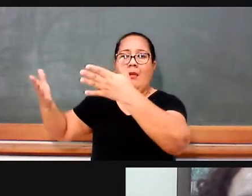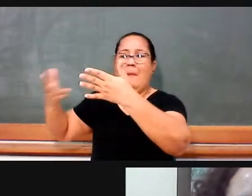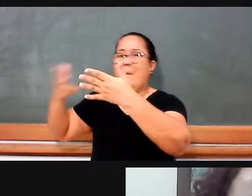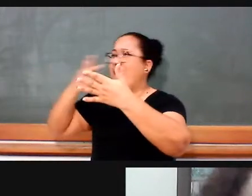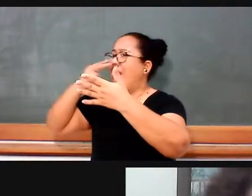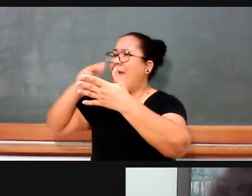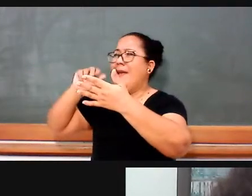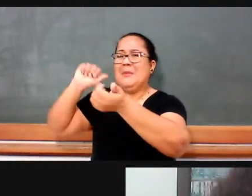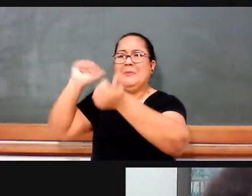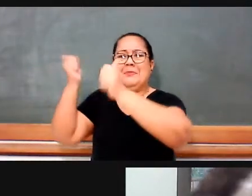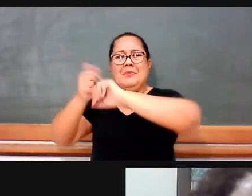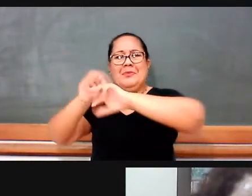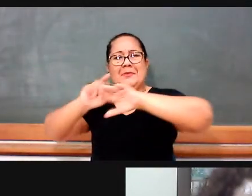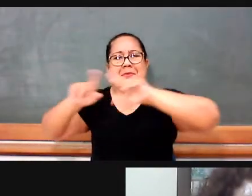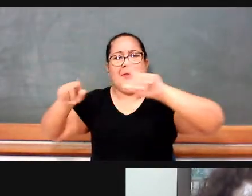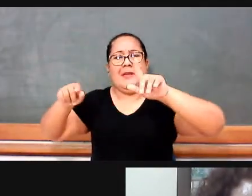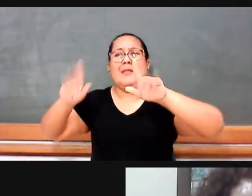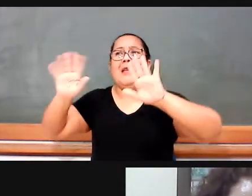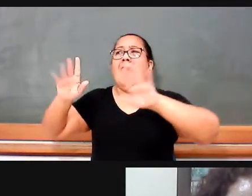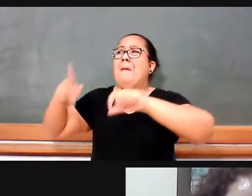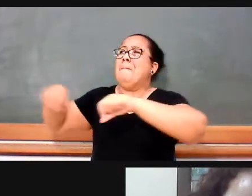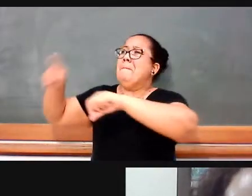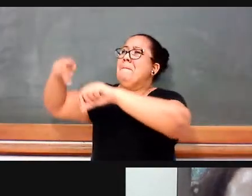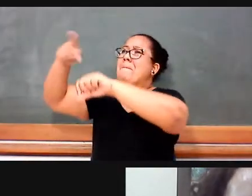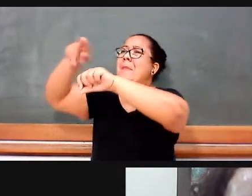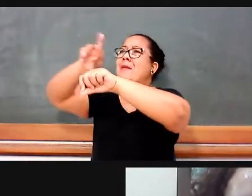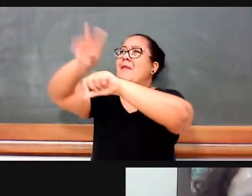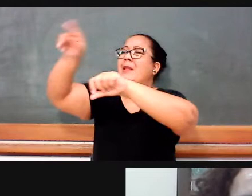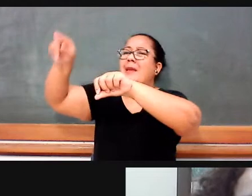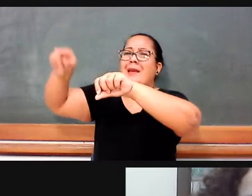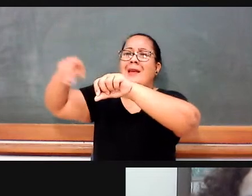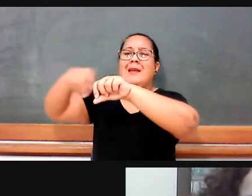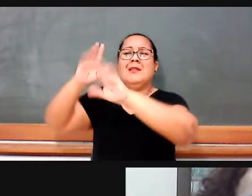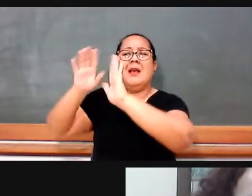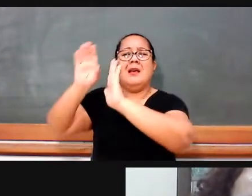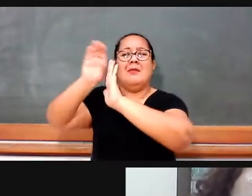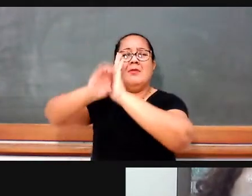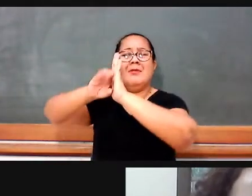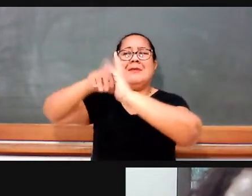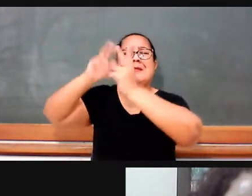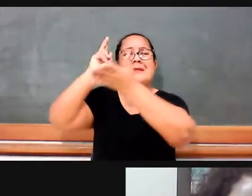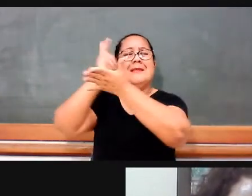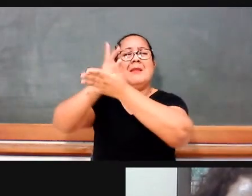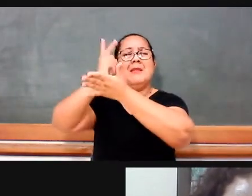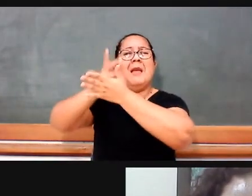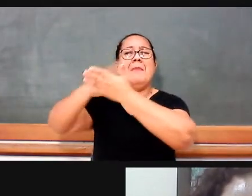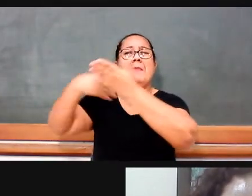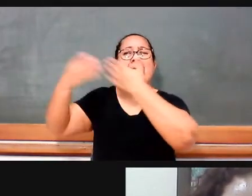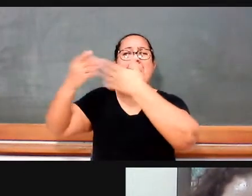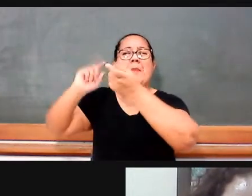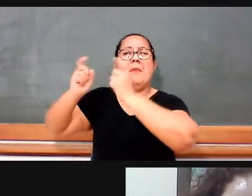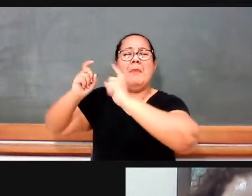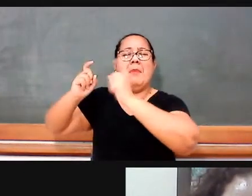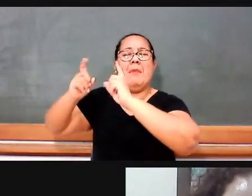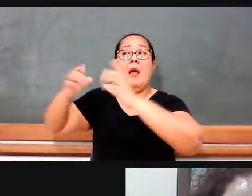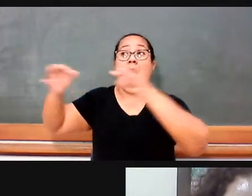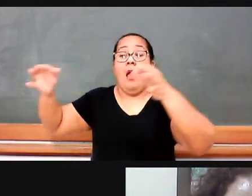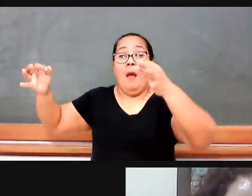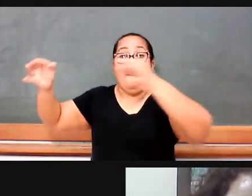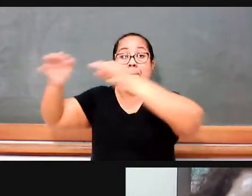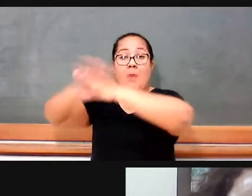em outros países, né, em outros países a discussão se arrasta há muito tempo e depois da discussão ser